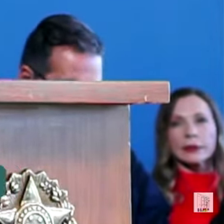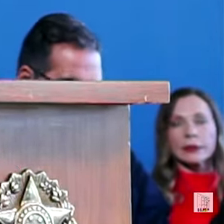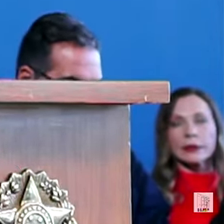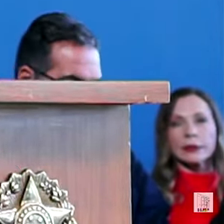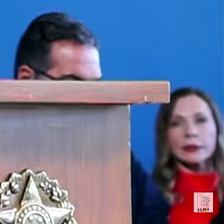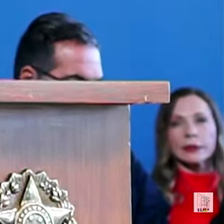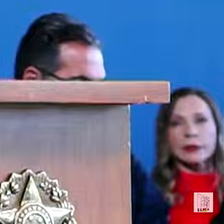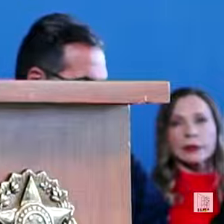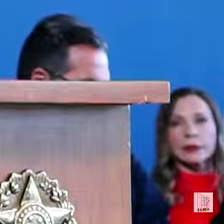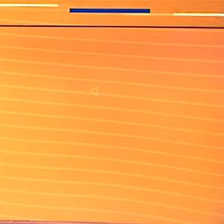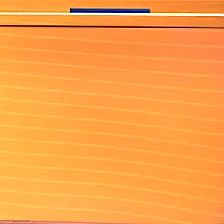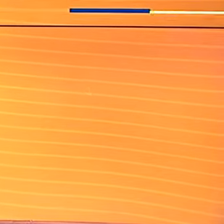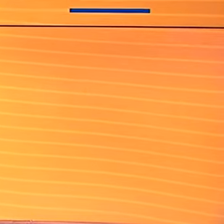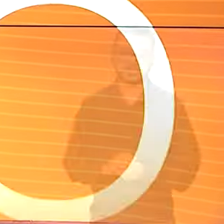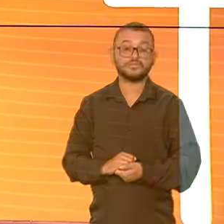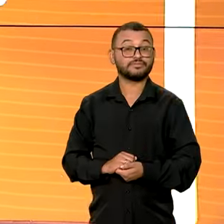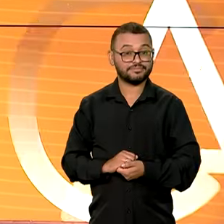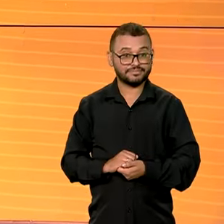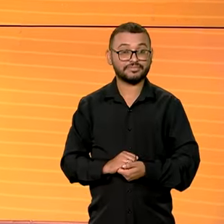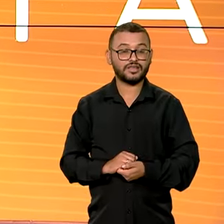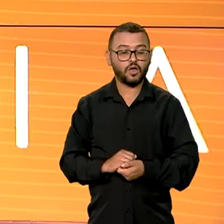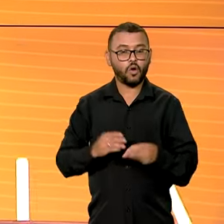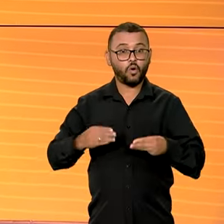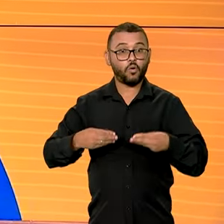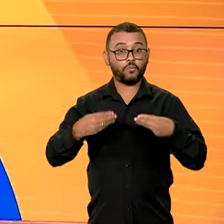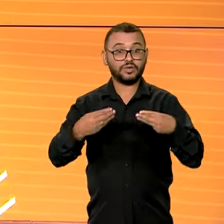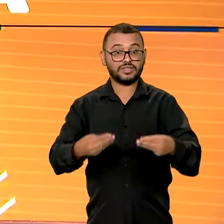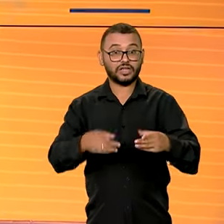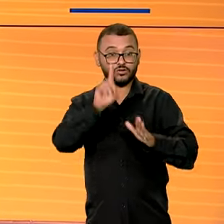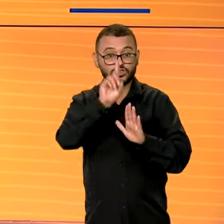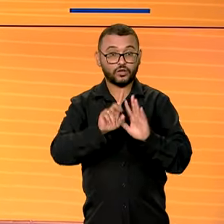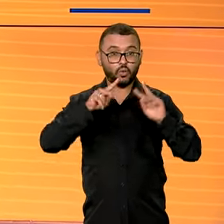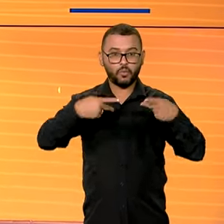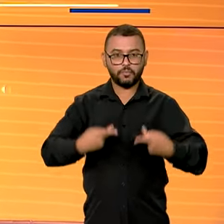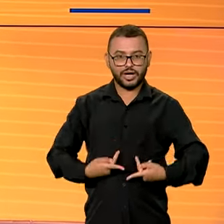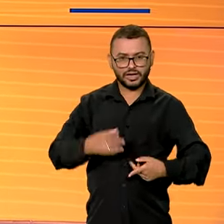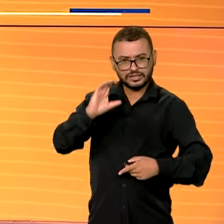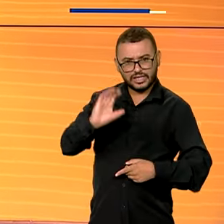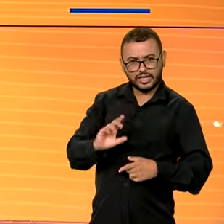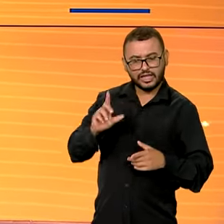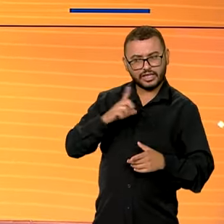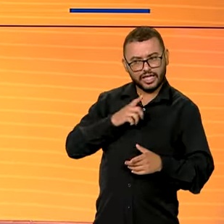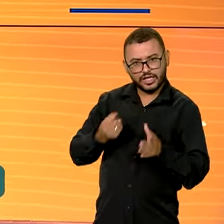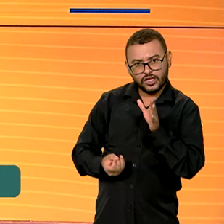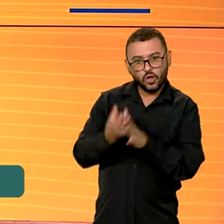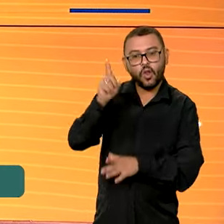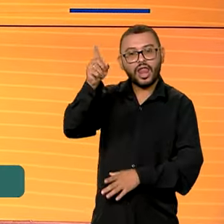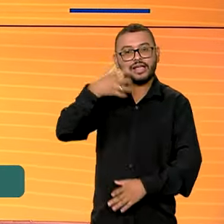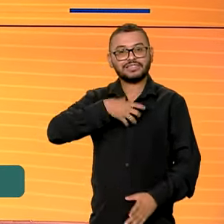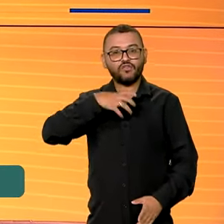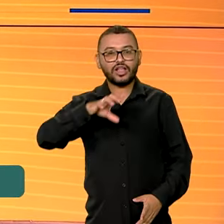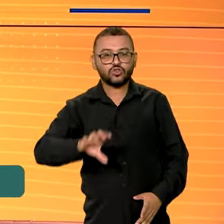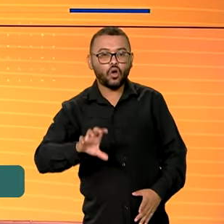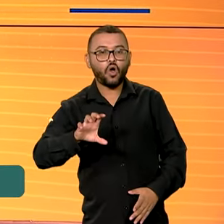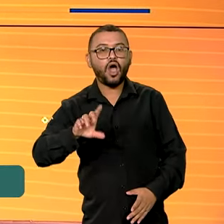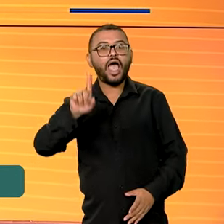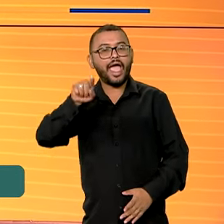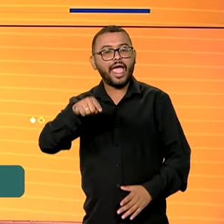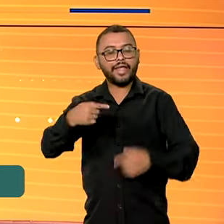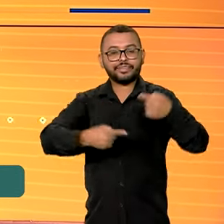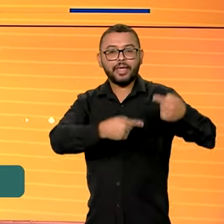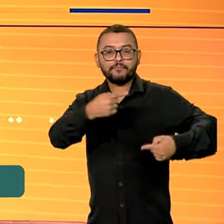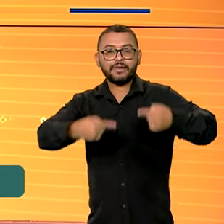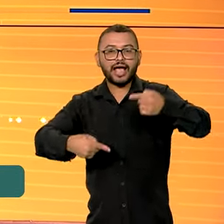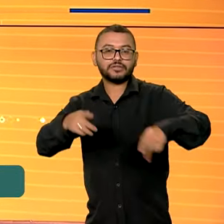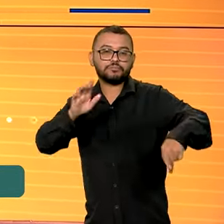levar ao suicídio. O Ministério dos Direitos Humanos e da Cidadania realizou em Salvador, na Bahia, um debate